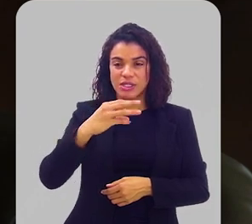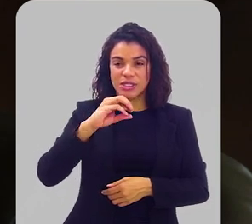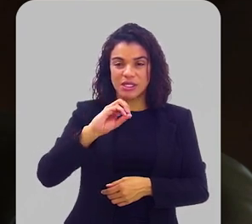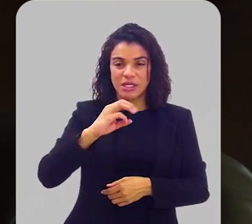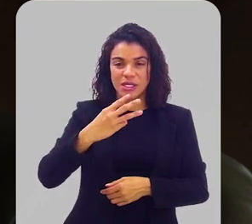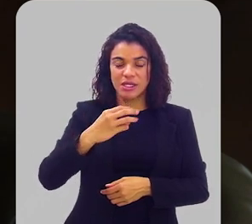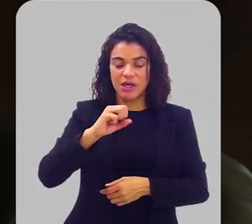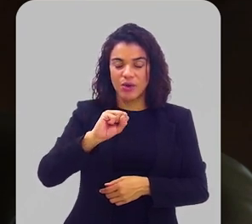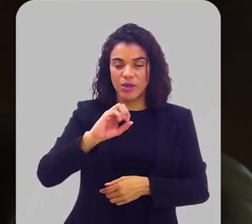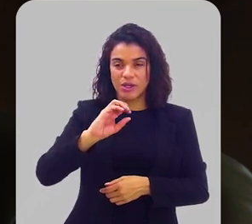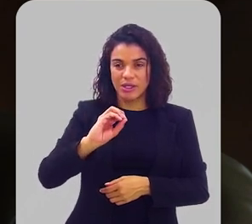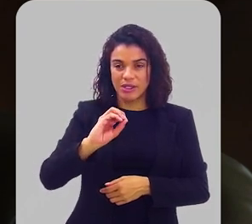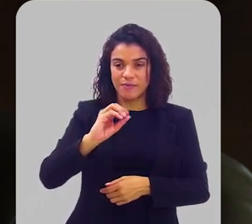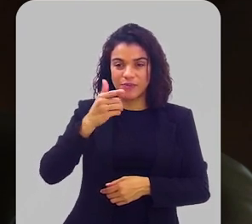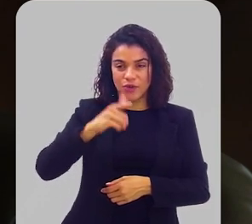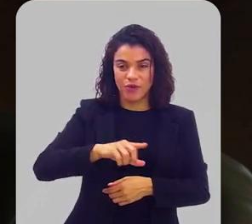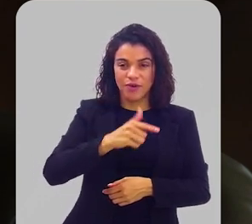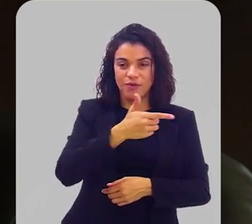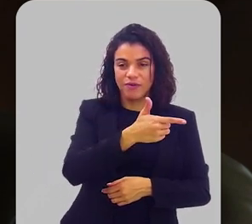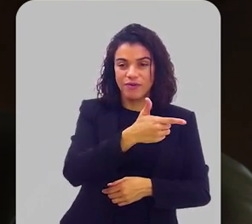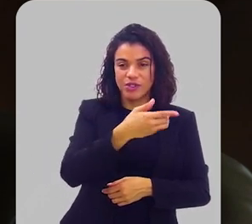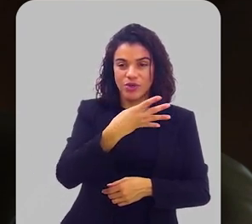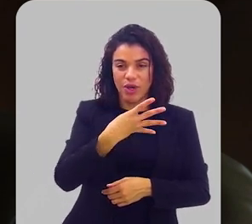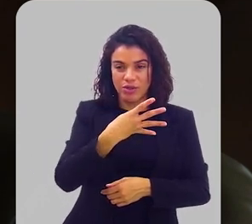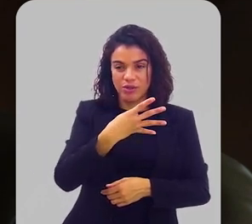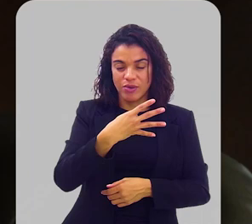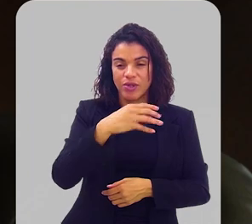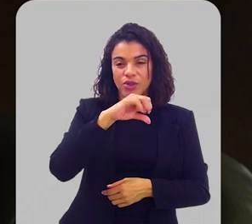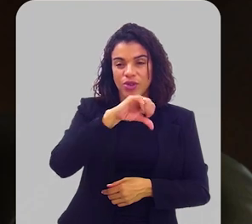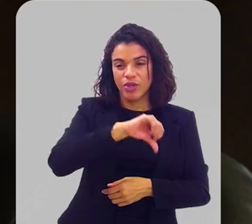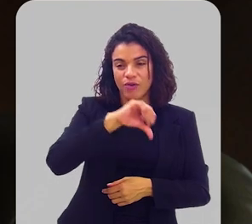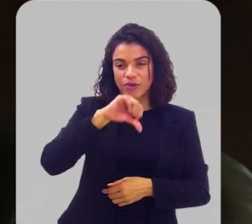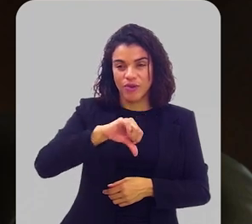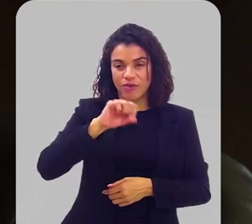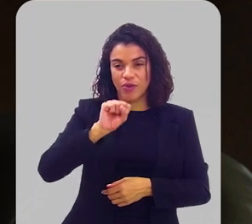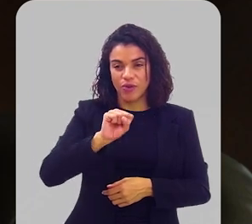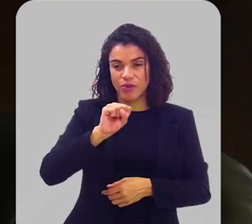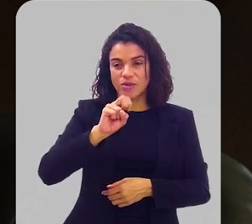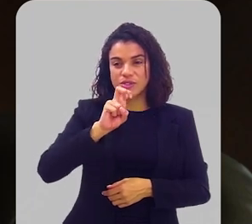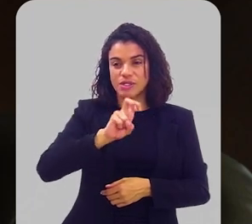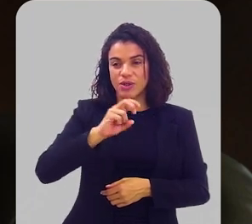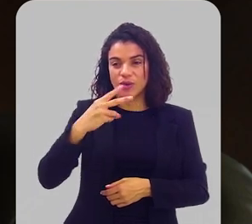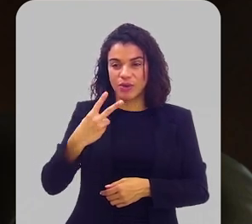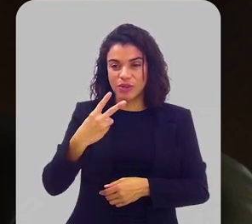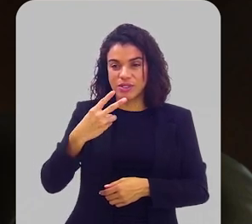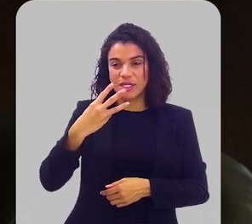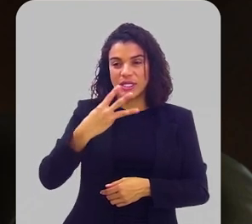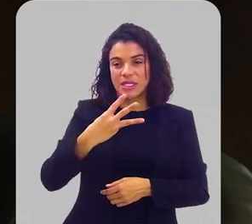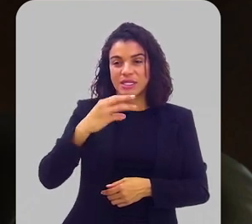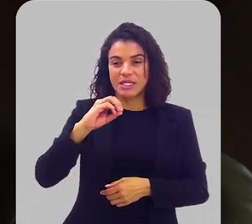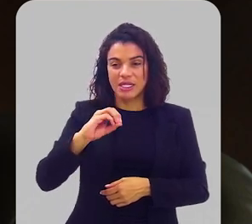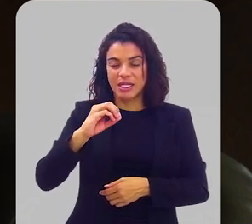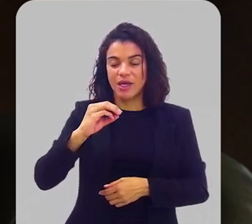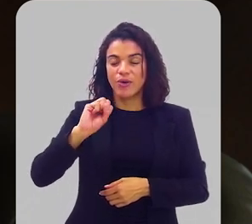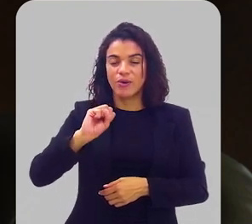-3080. Vou repetir. DDD é 24998-52